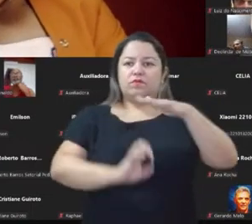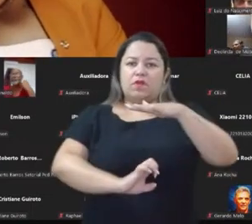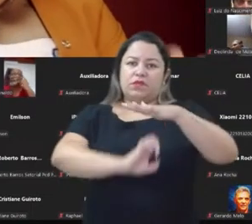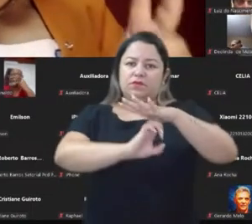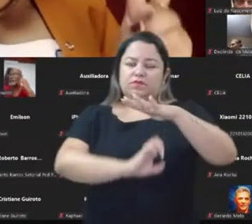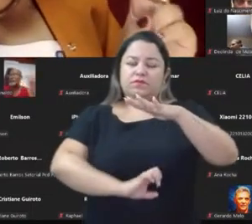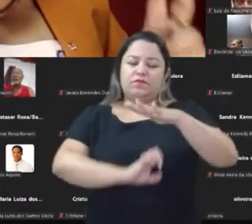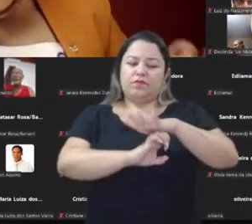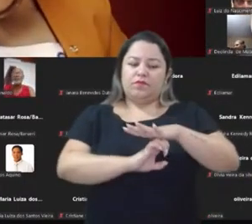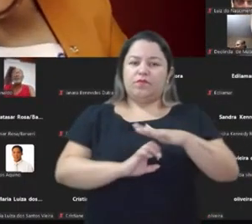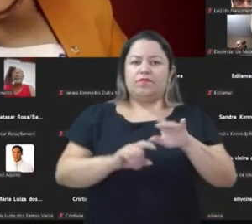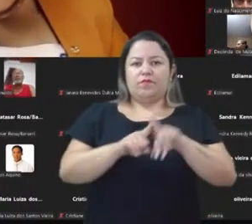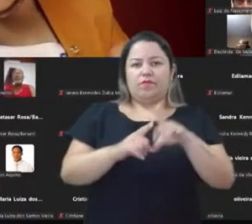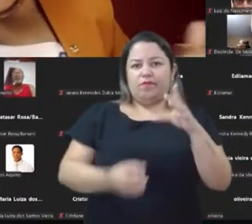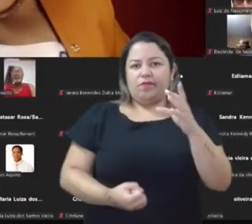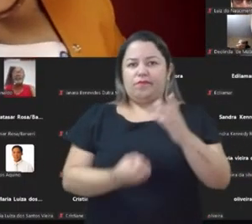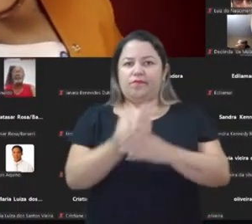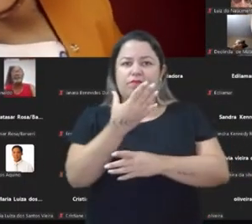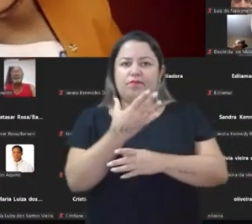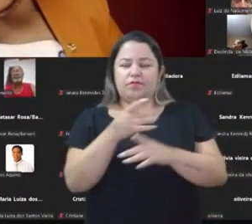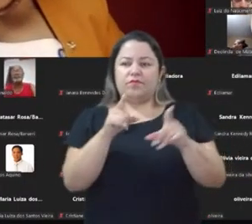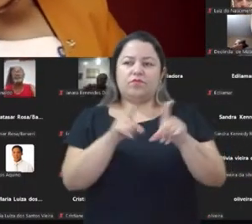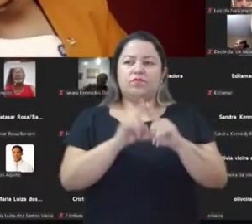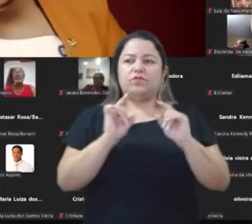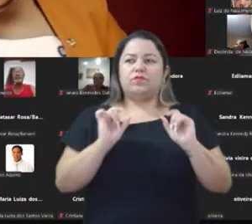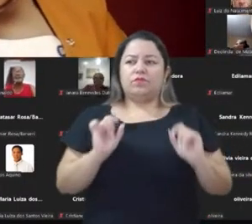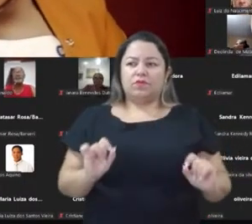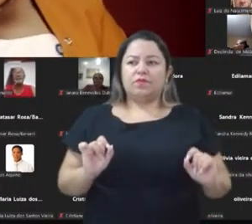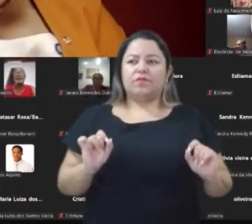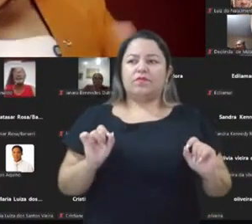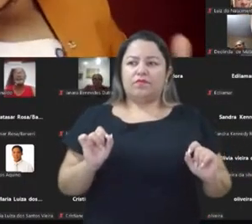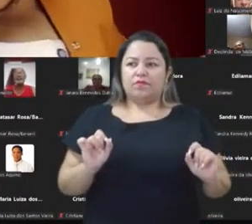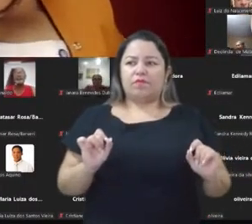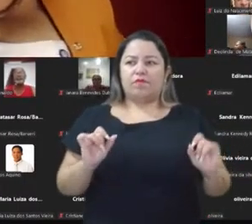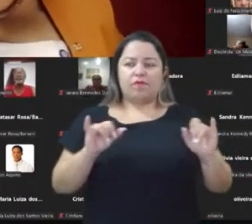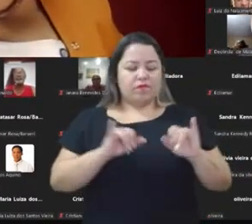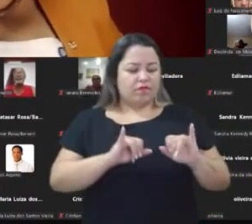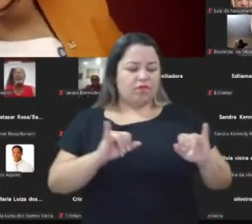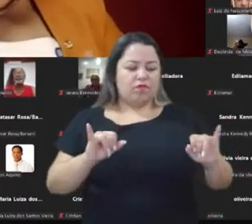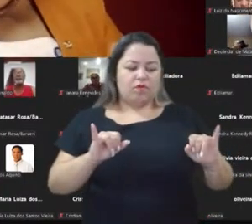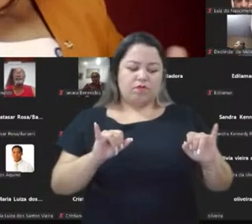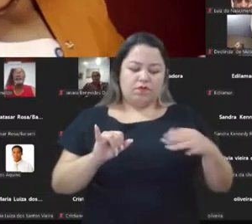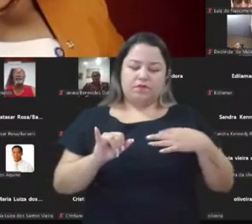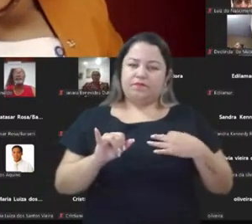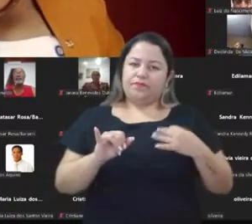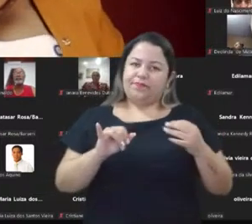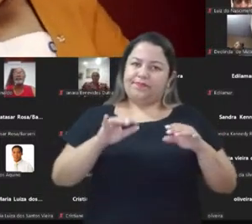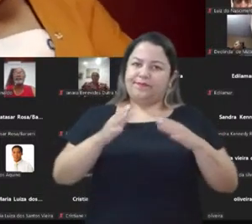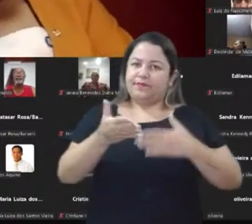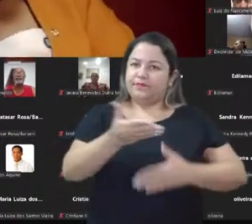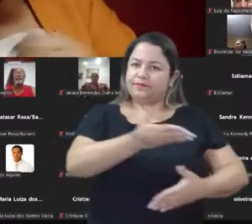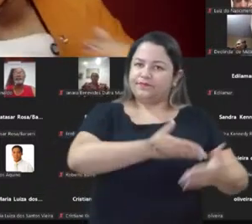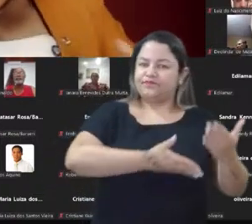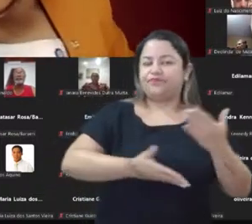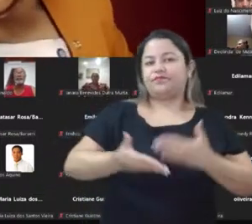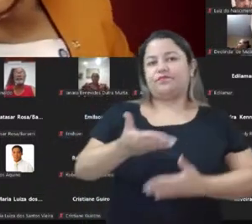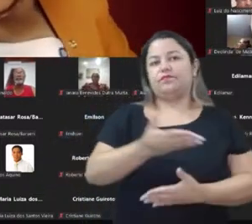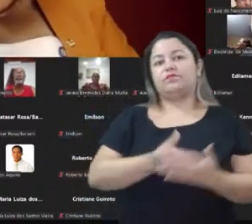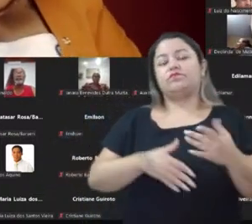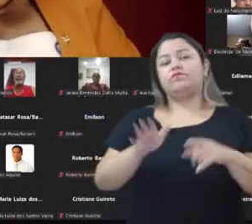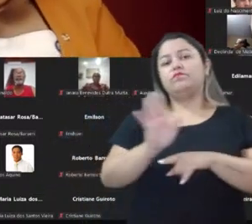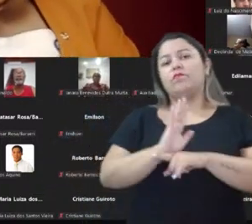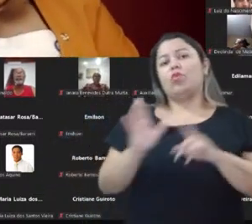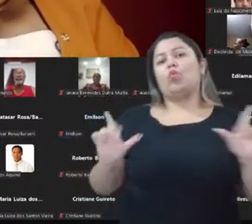nesses criadores de conteúdo, um formato de conteúdos mais envolventes, vídeos